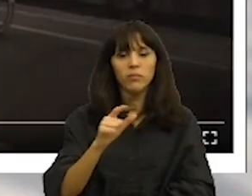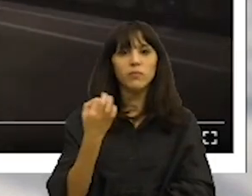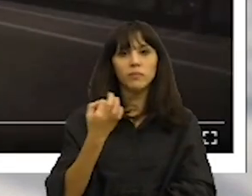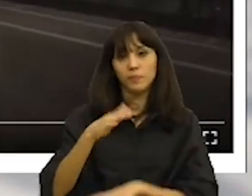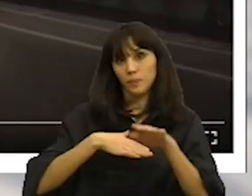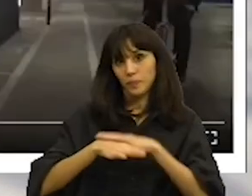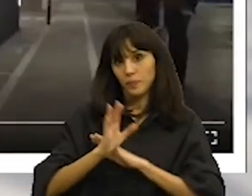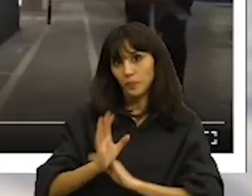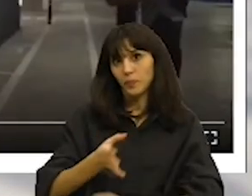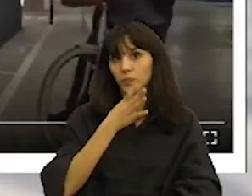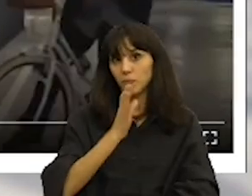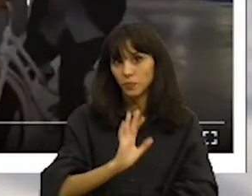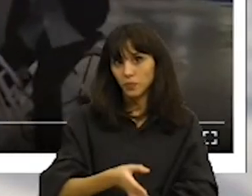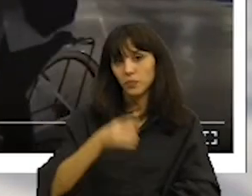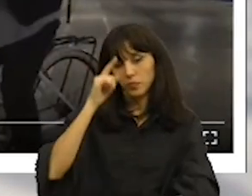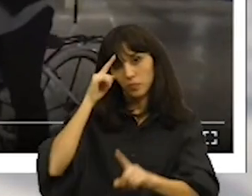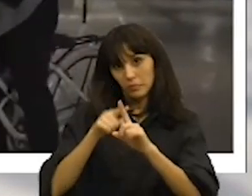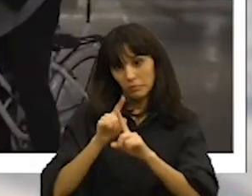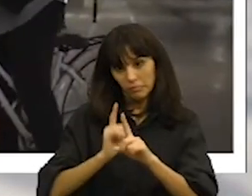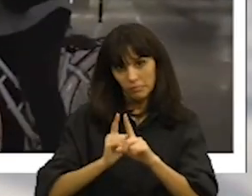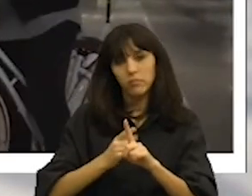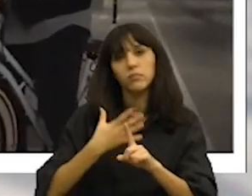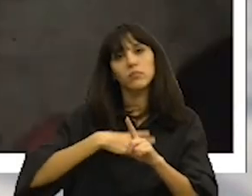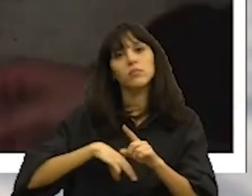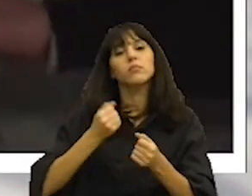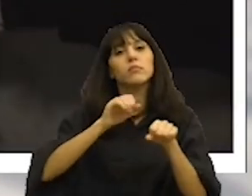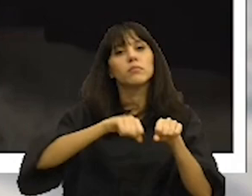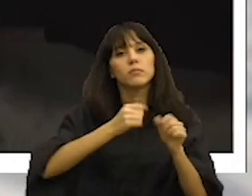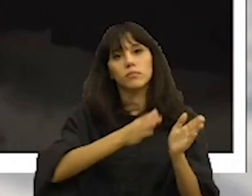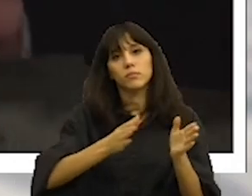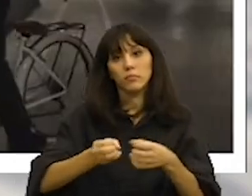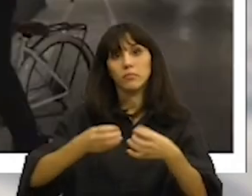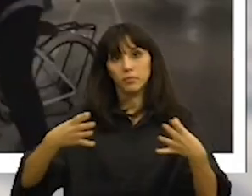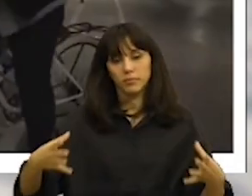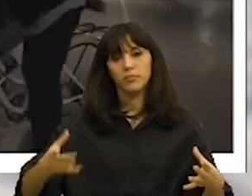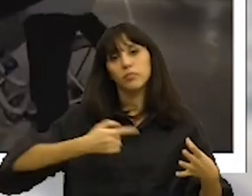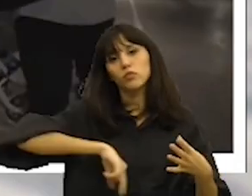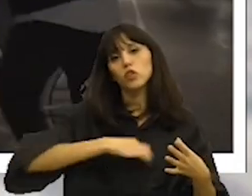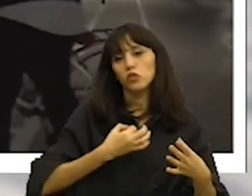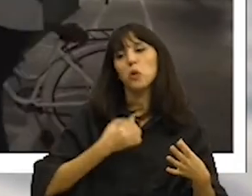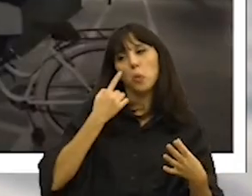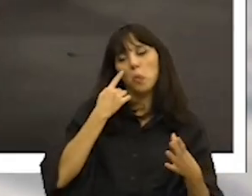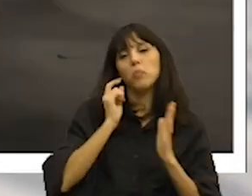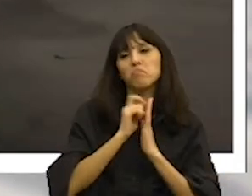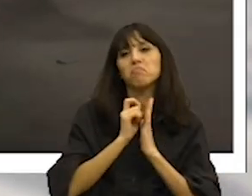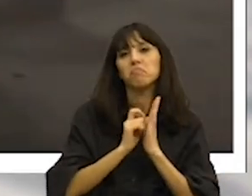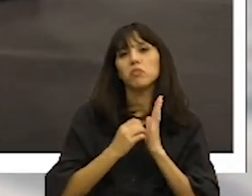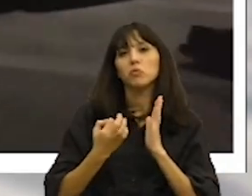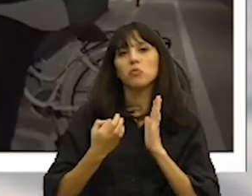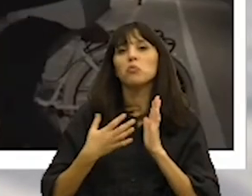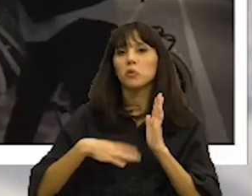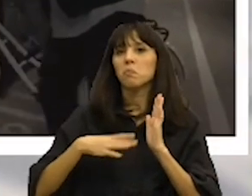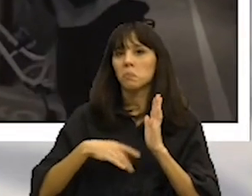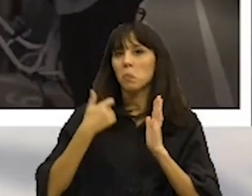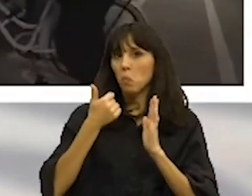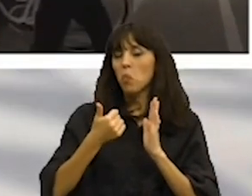referências à intenção da expansão deste parque e nós temos tomado boa nota dessa intenção. Portanto,